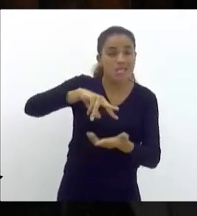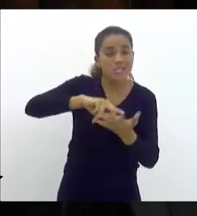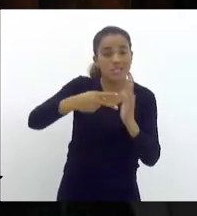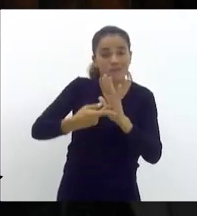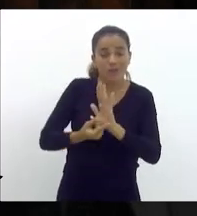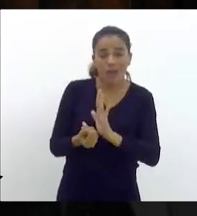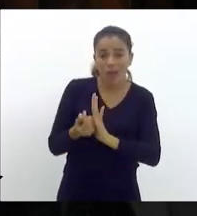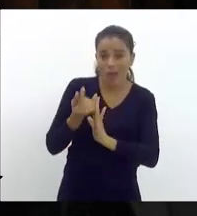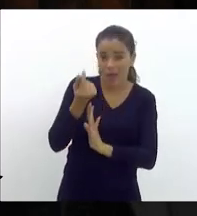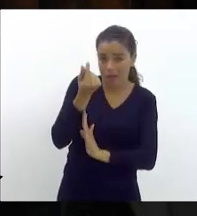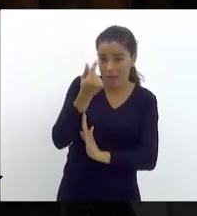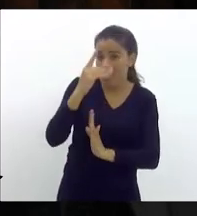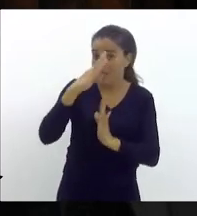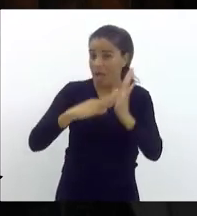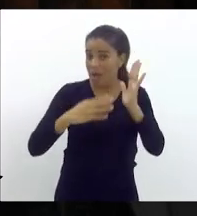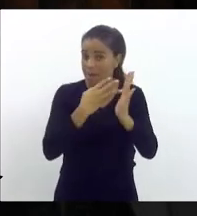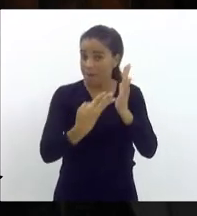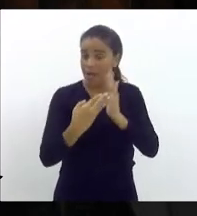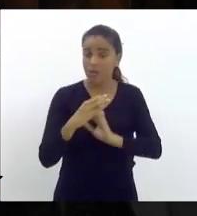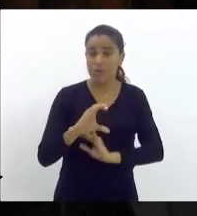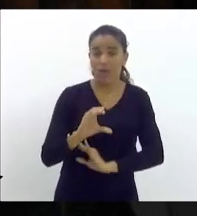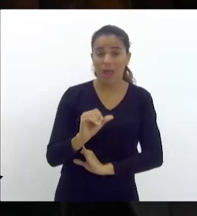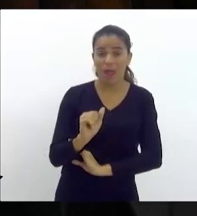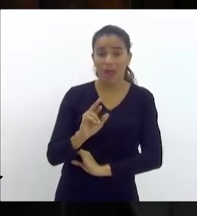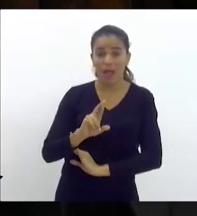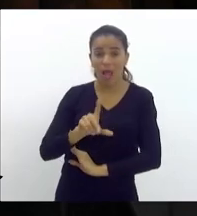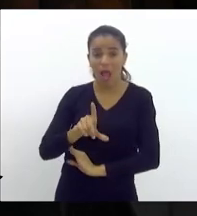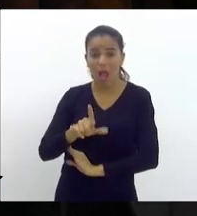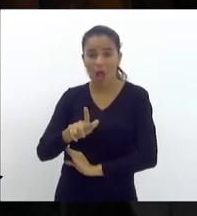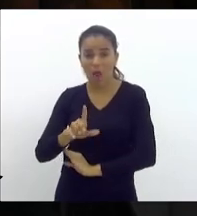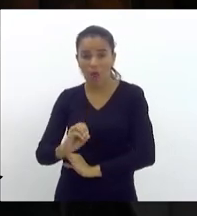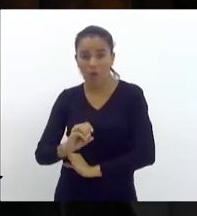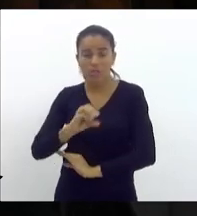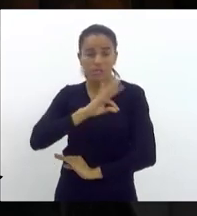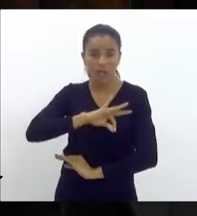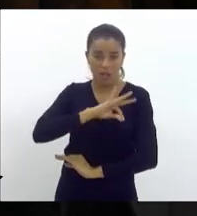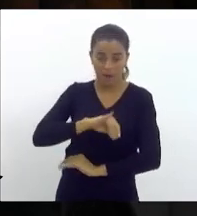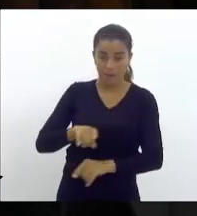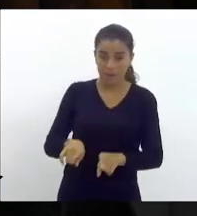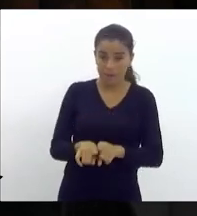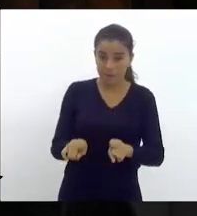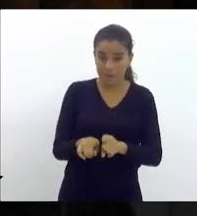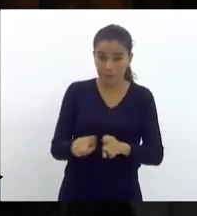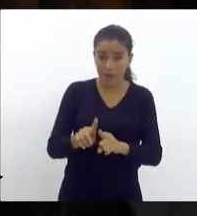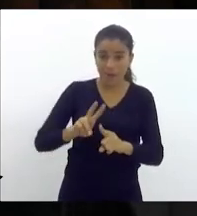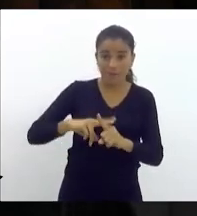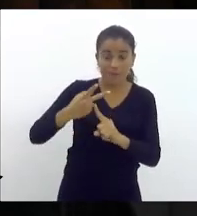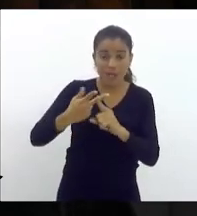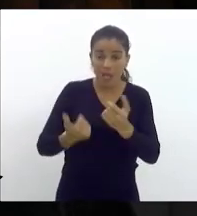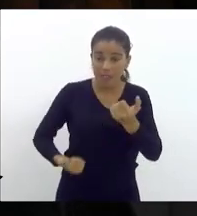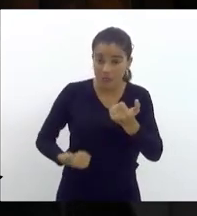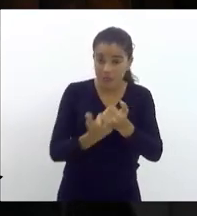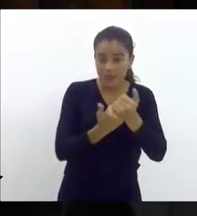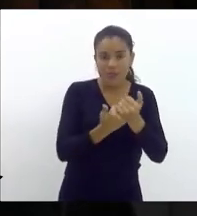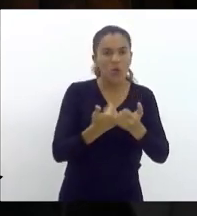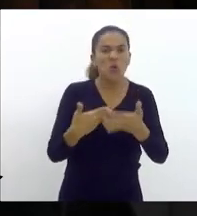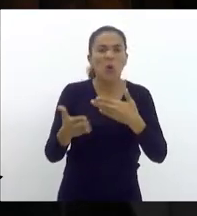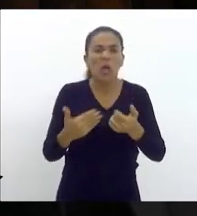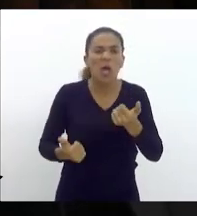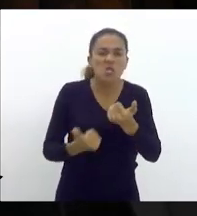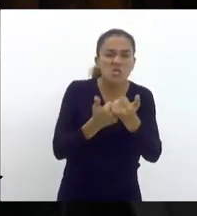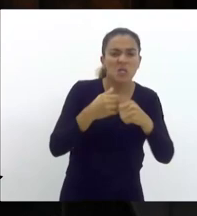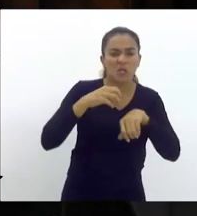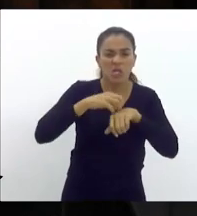Isso chama-se plano de cargos e salários. Criação ou majoração de auxílios. Qualquer assílio,